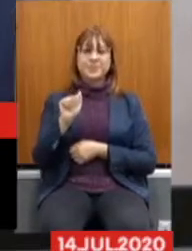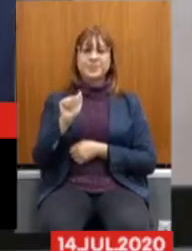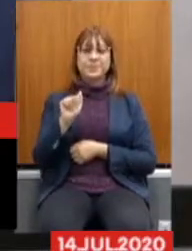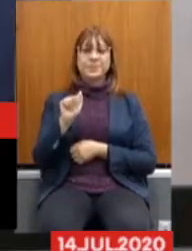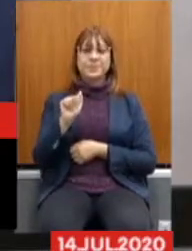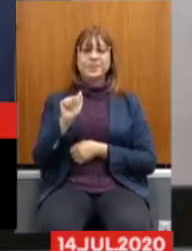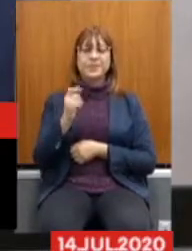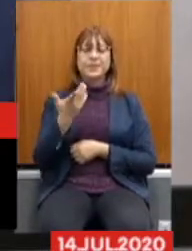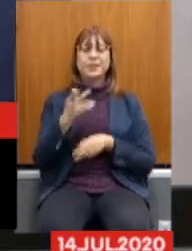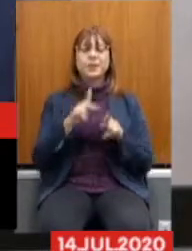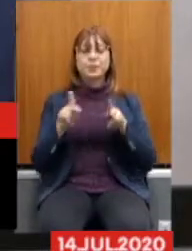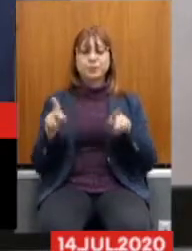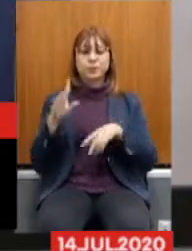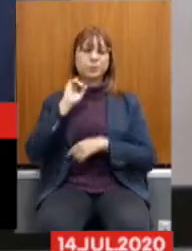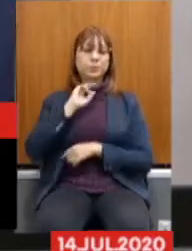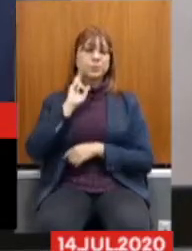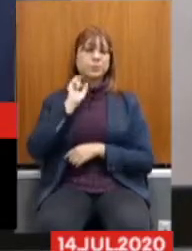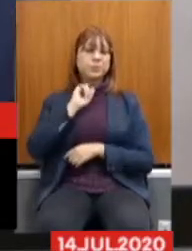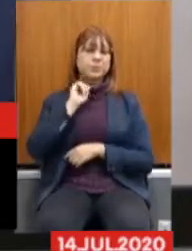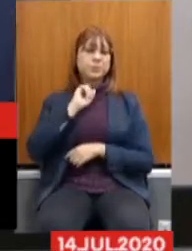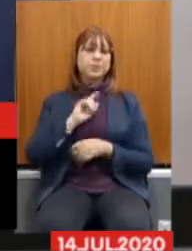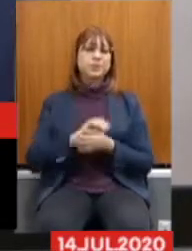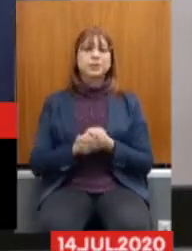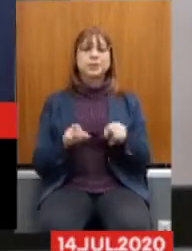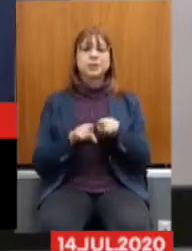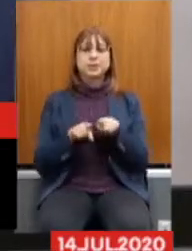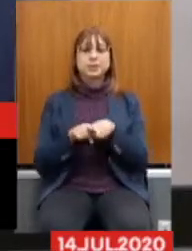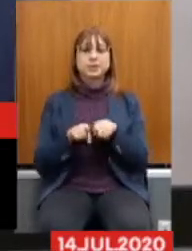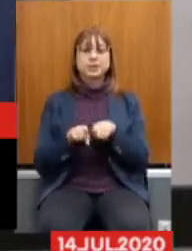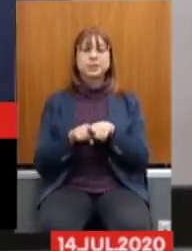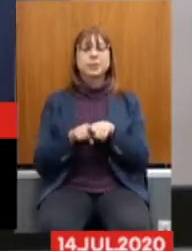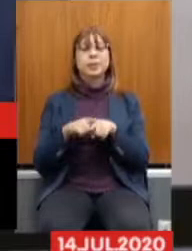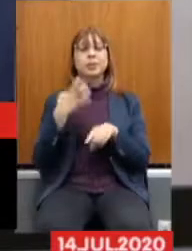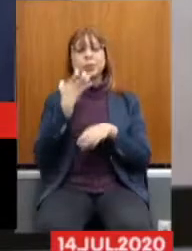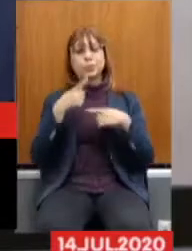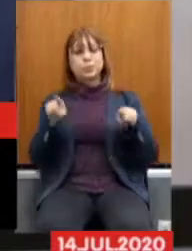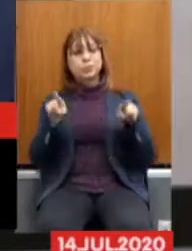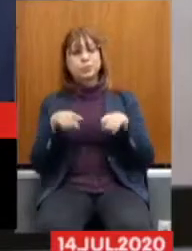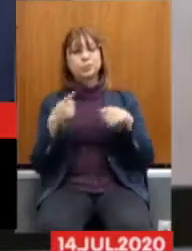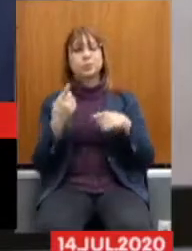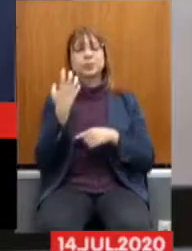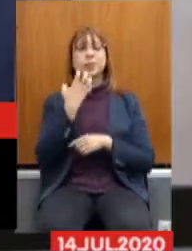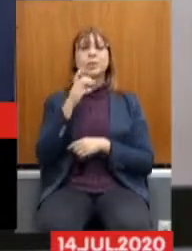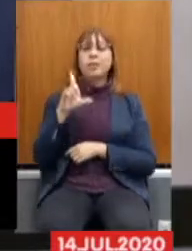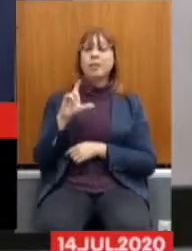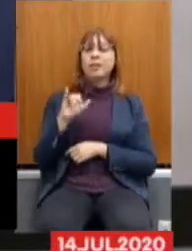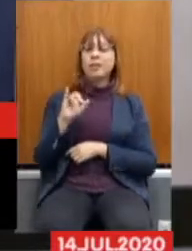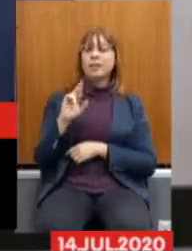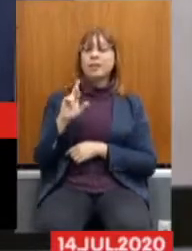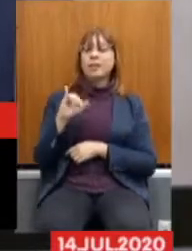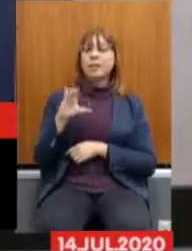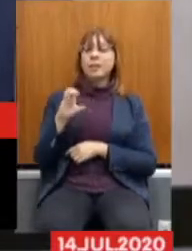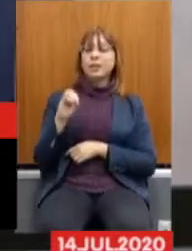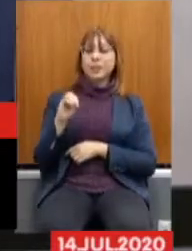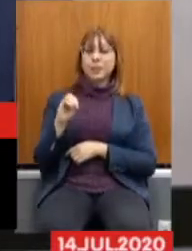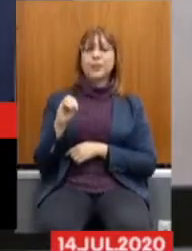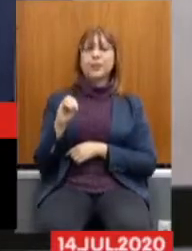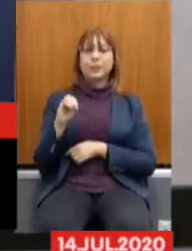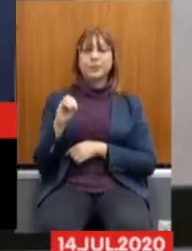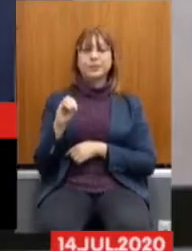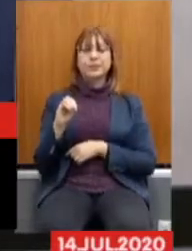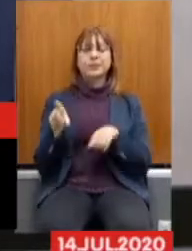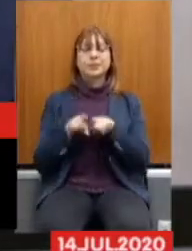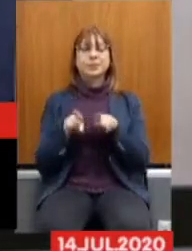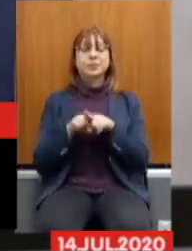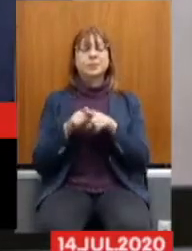Leandro Braga, presidente da Associação de Músicos Cantores Líricos de Minas Gerais, E o Elton Vilaça, diretor do